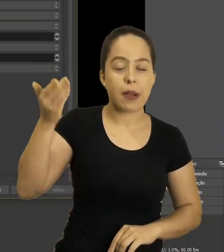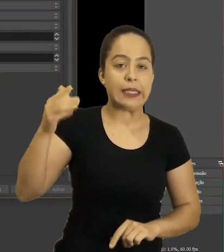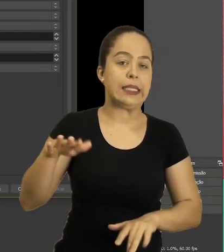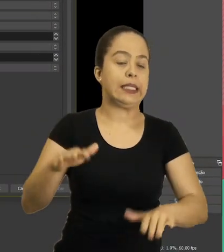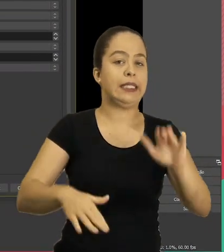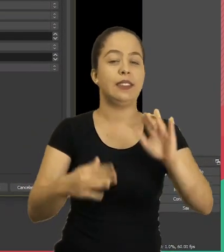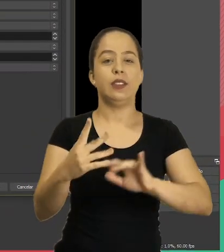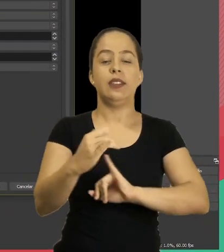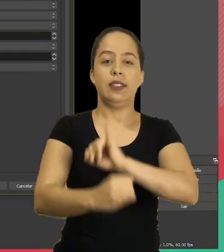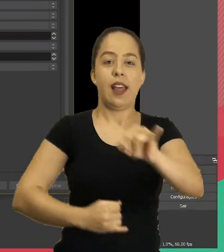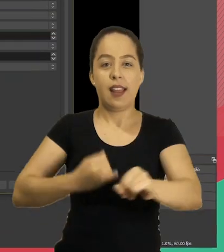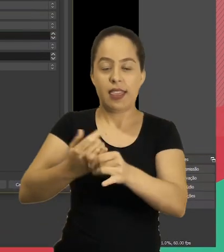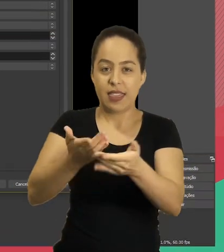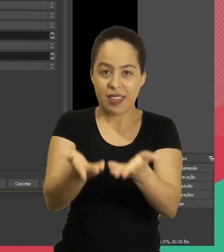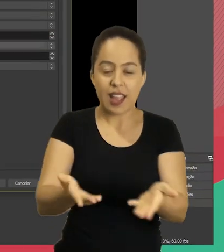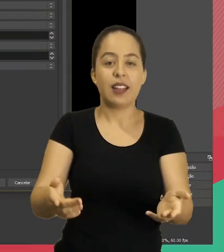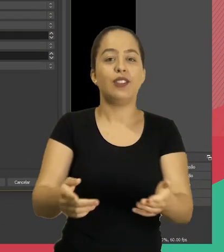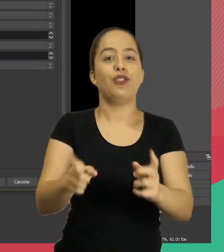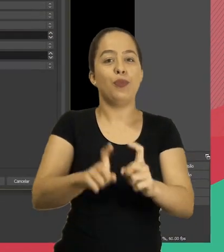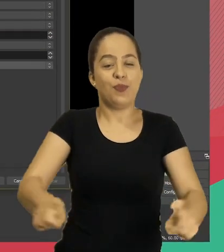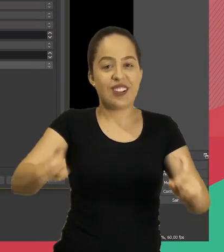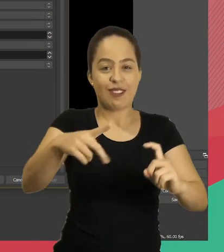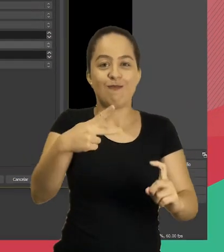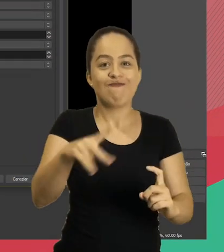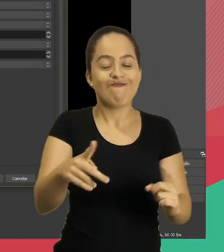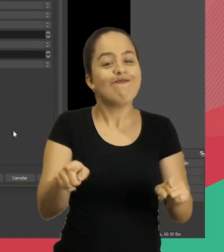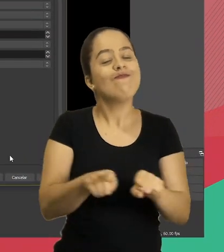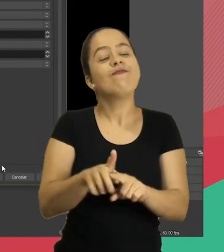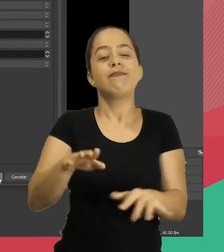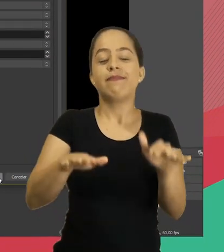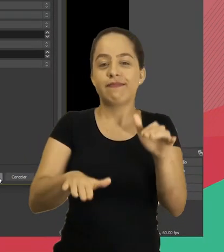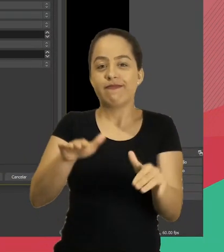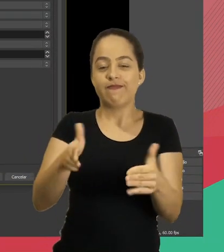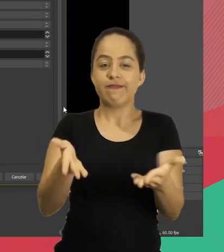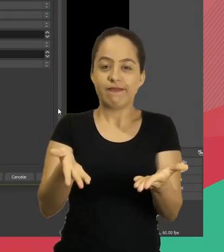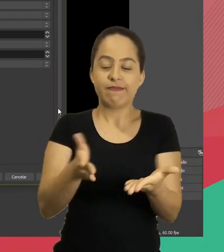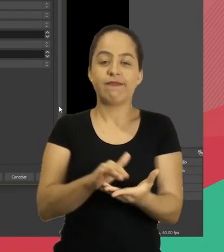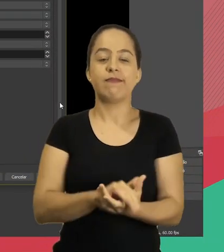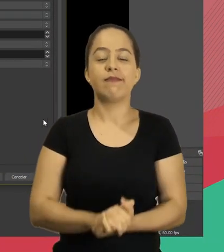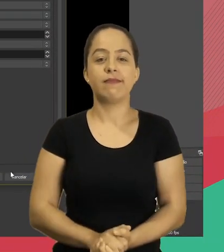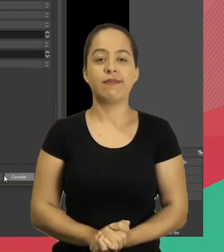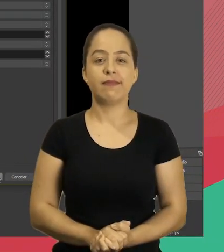pode elevar um bocado aí, vai depender da sua internet, do seu computador, etc.